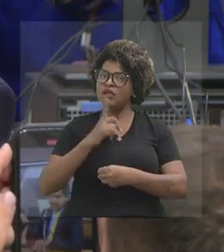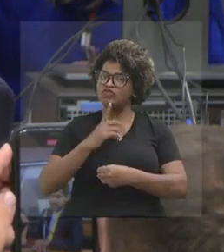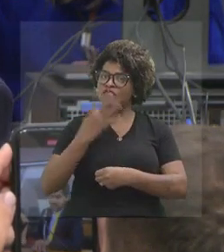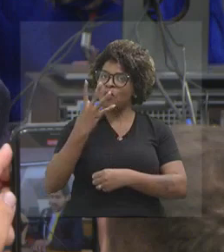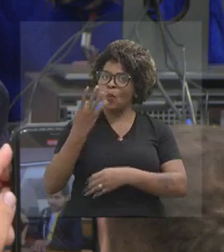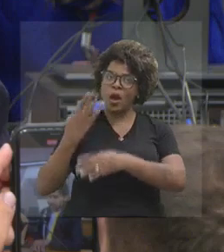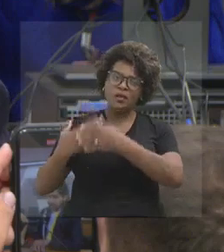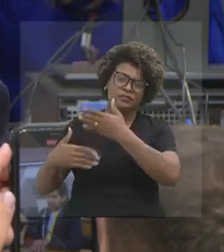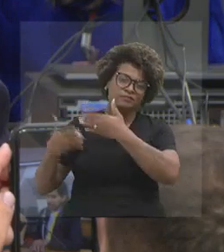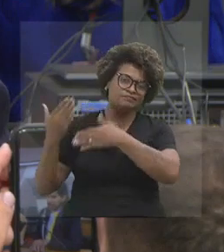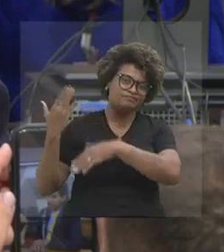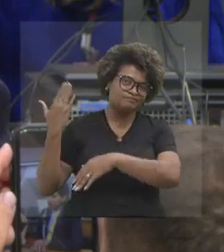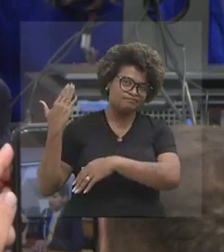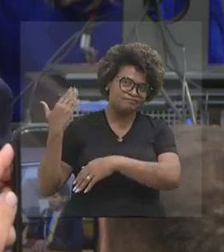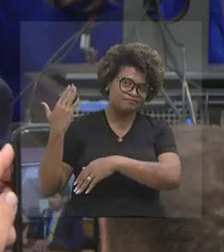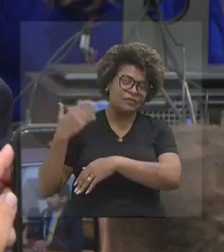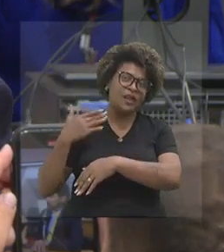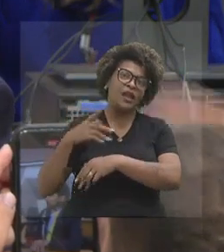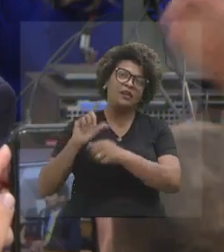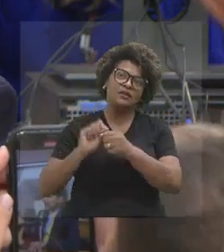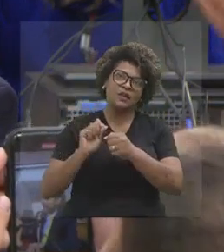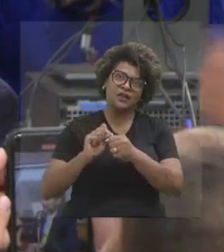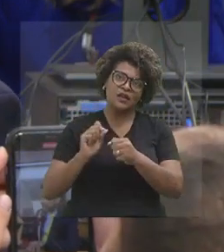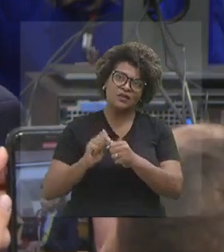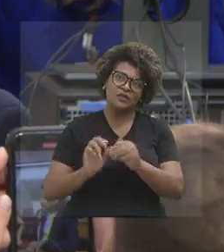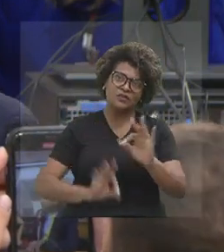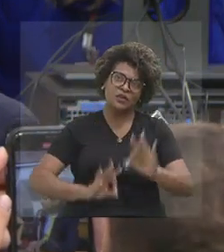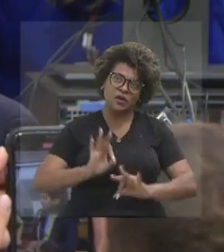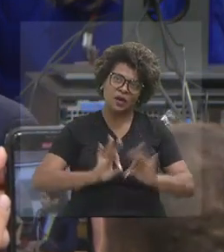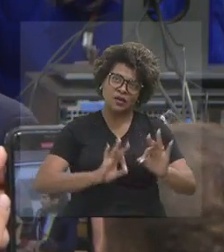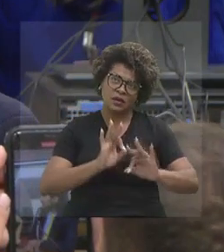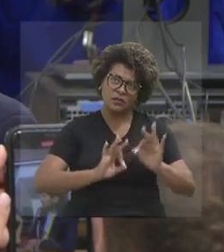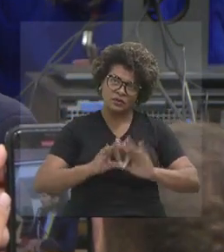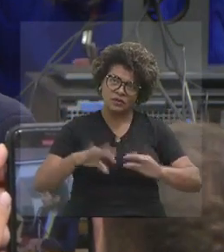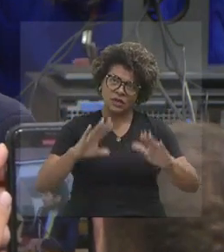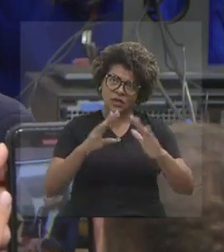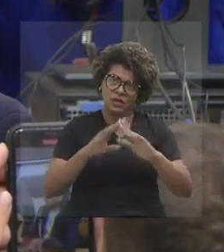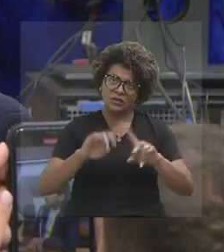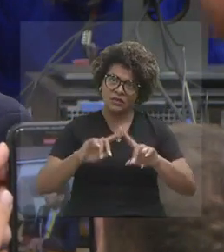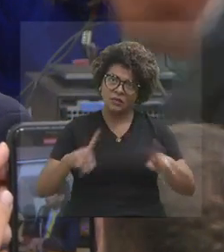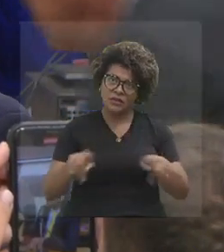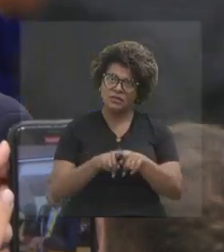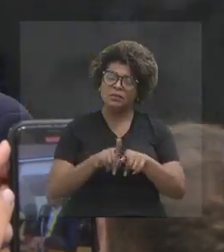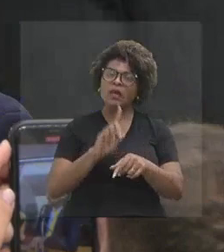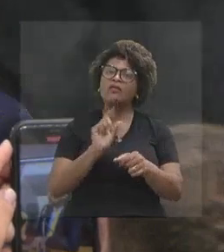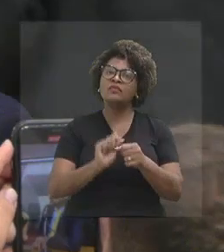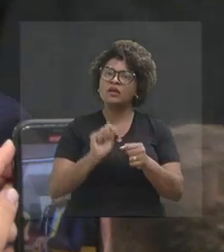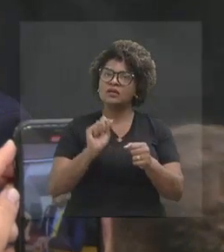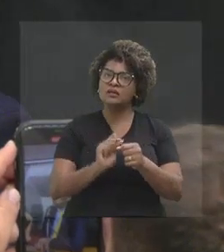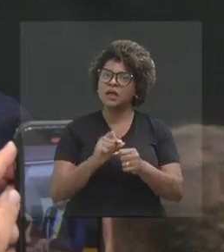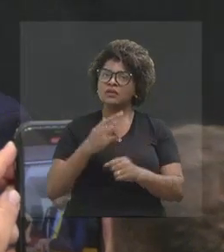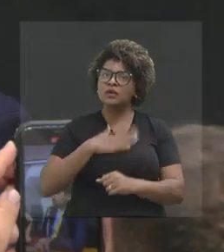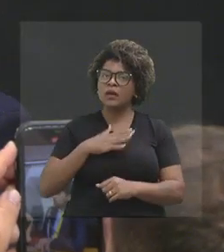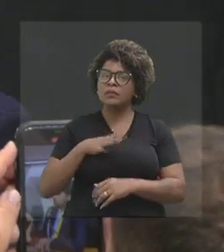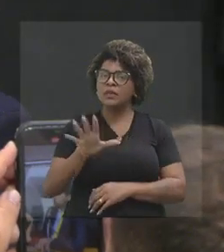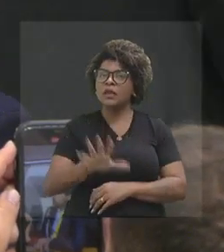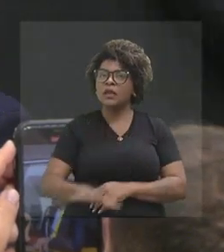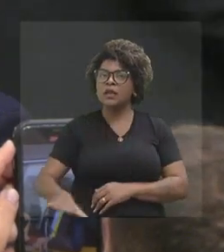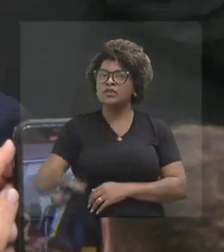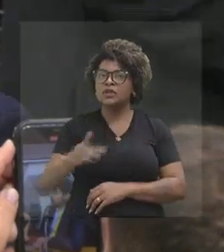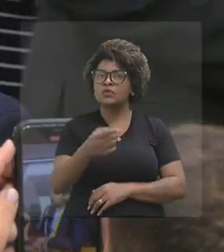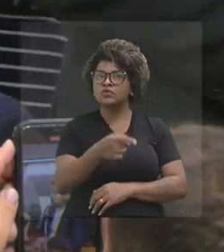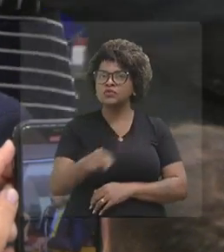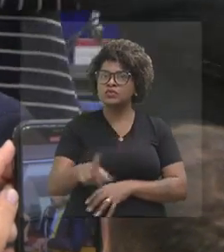entrega. Eu falo que o bordão foi arrumamos a casa, mas entregando também. Falo que a minha região, nesses últimos anos,